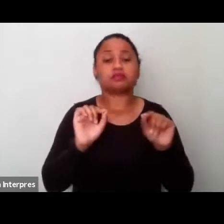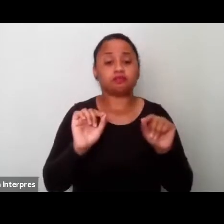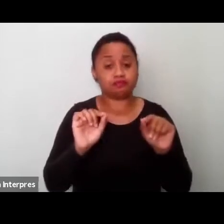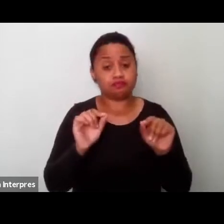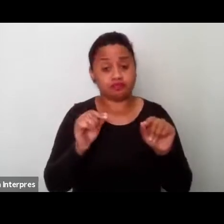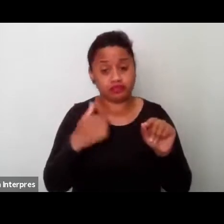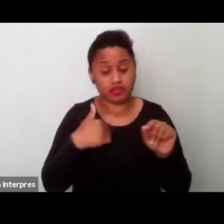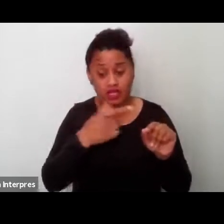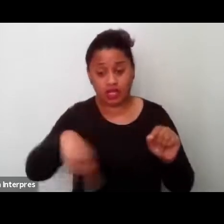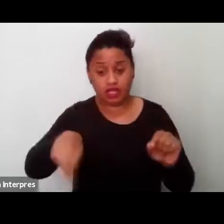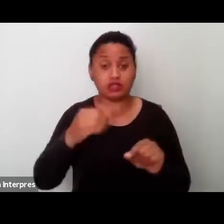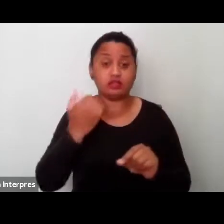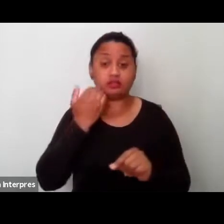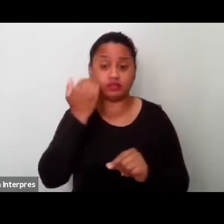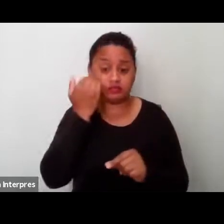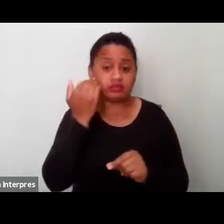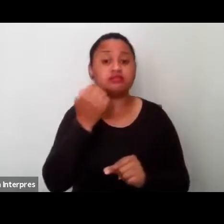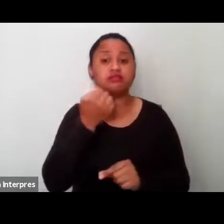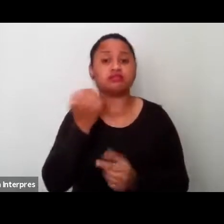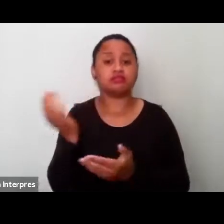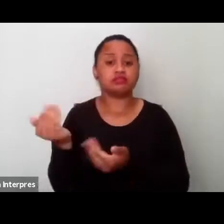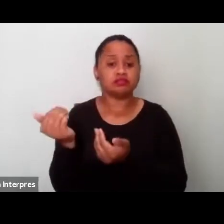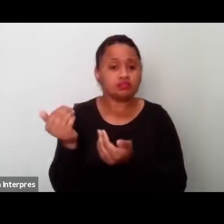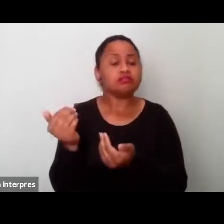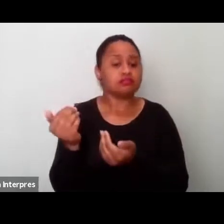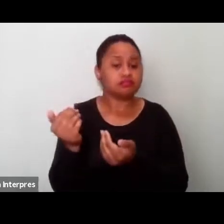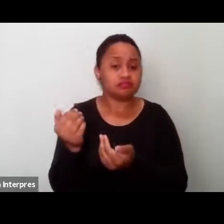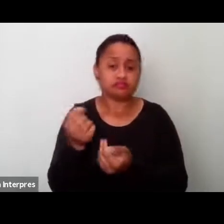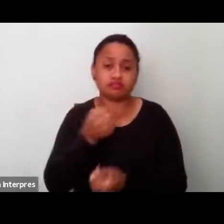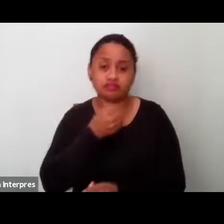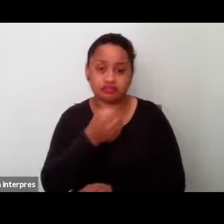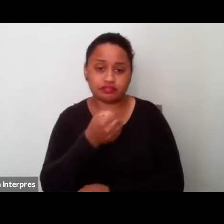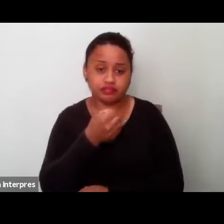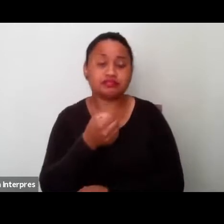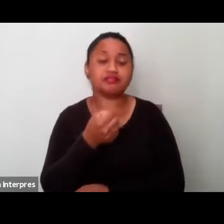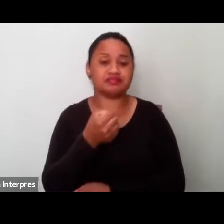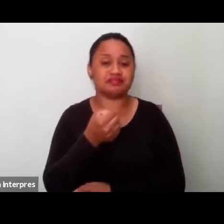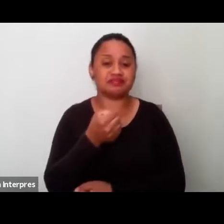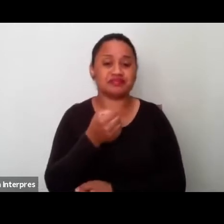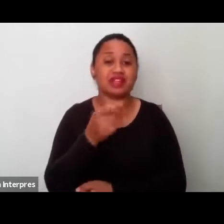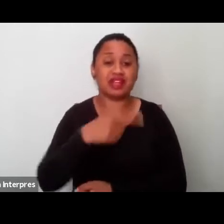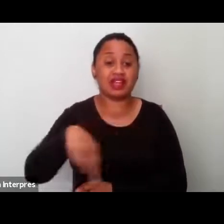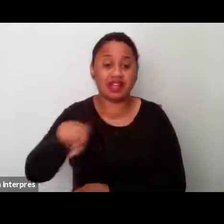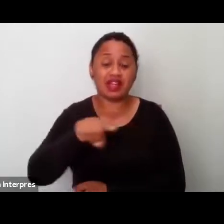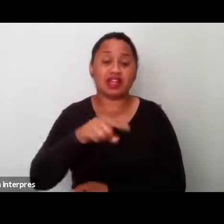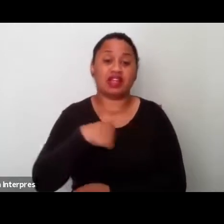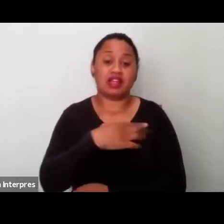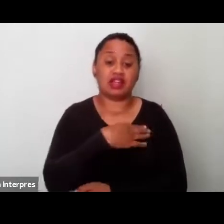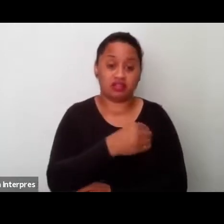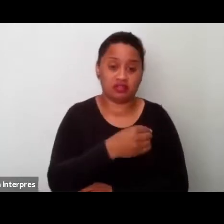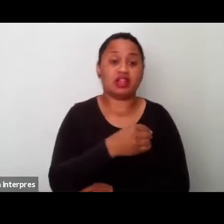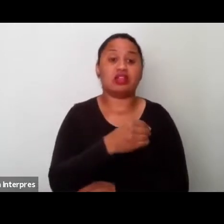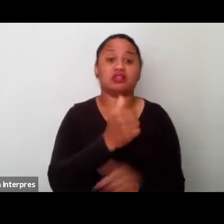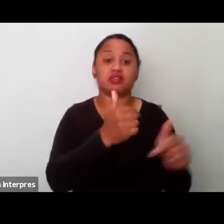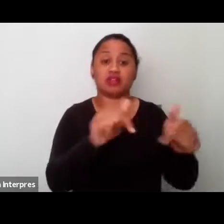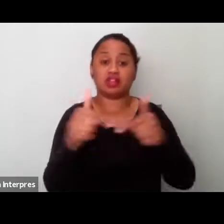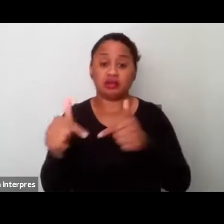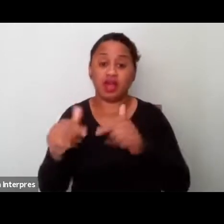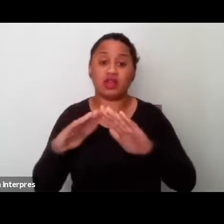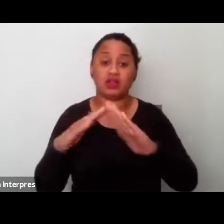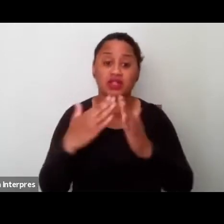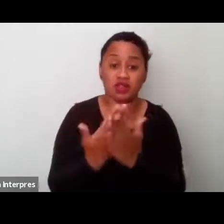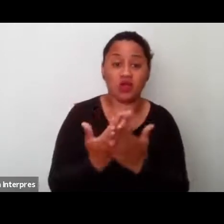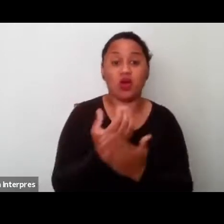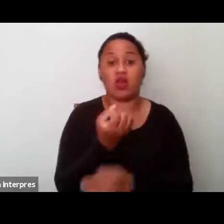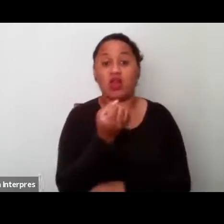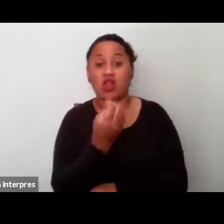esses adolescentes entrevistados, eles eram filhos ou dos serventes da escola, ou dos professores,